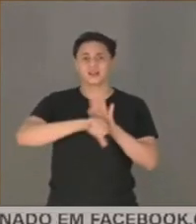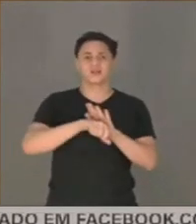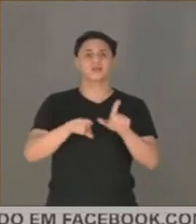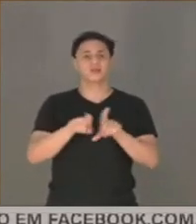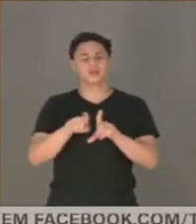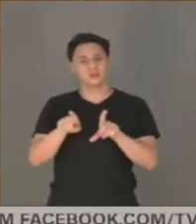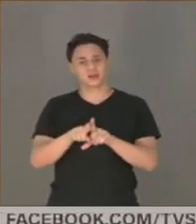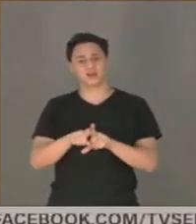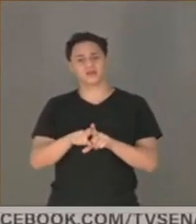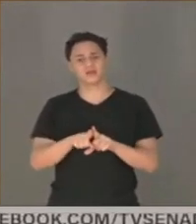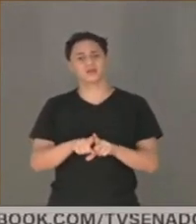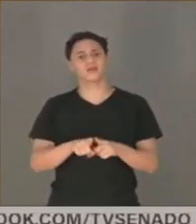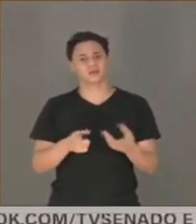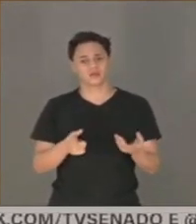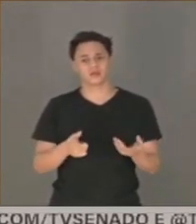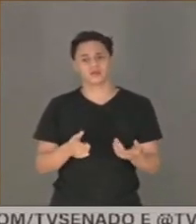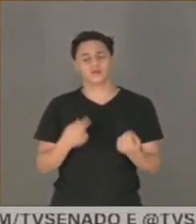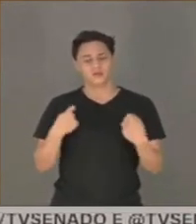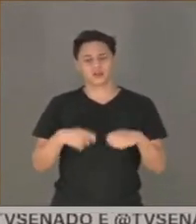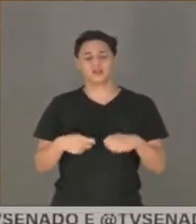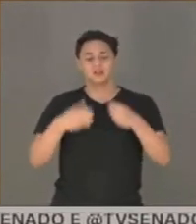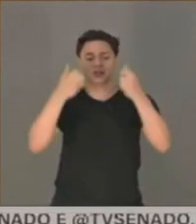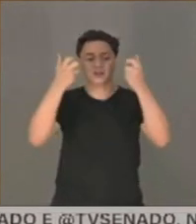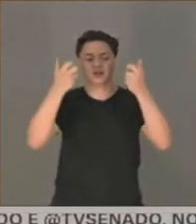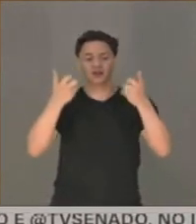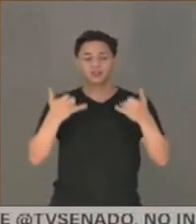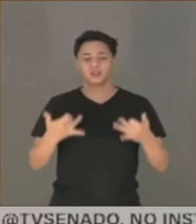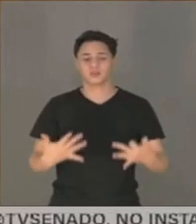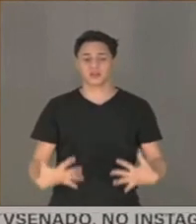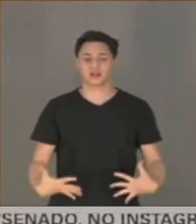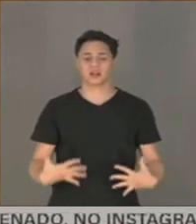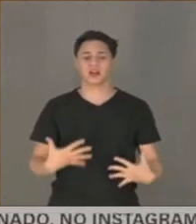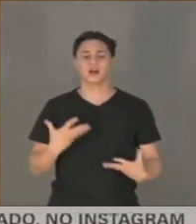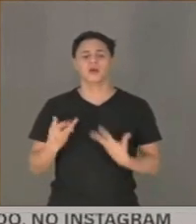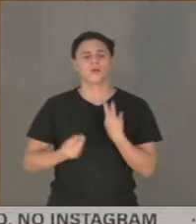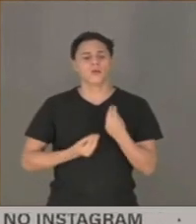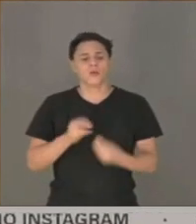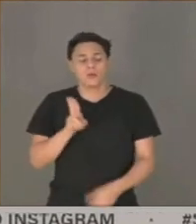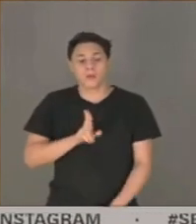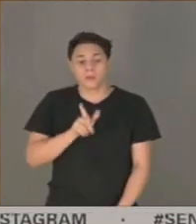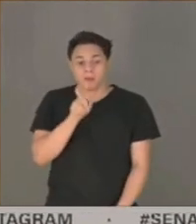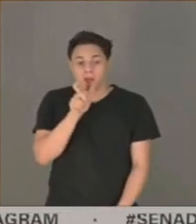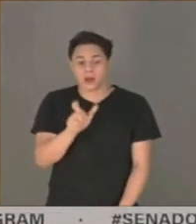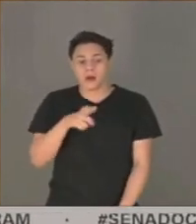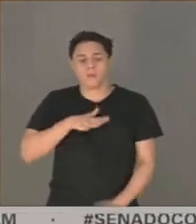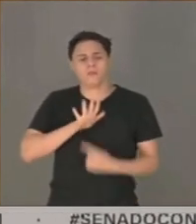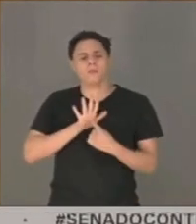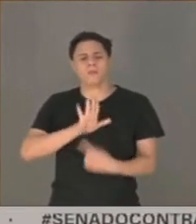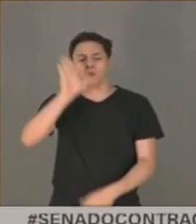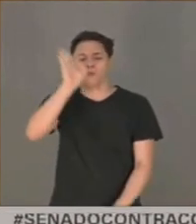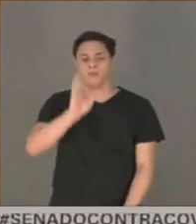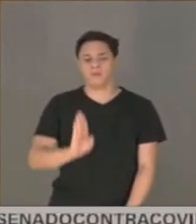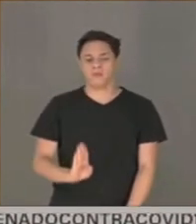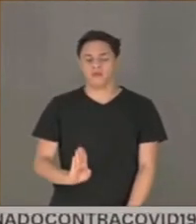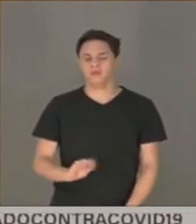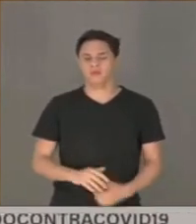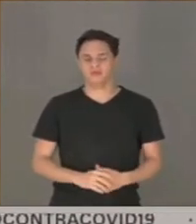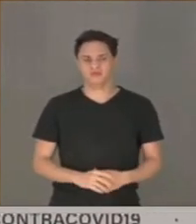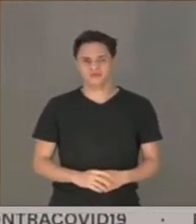Penal. É preciso explicar através da palavra. Mostrar o Brasil ao Brasil.